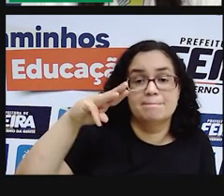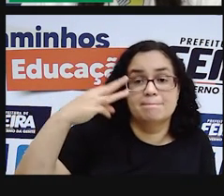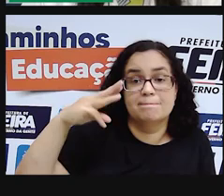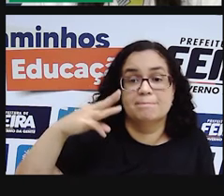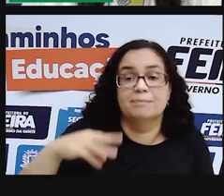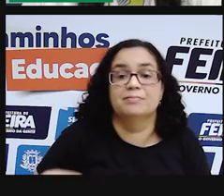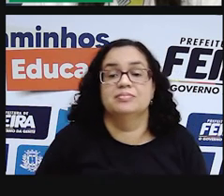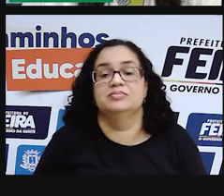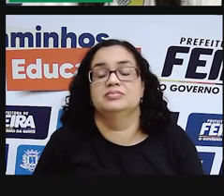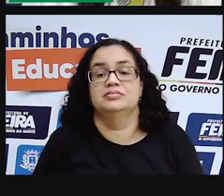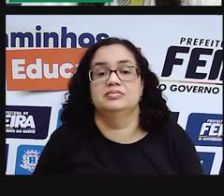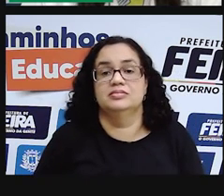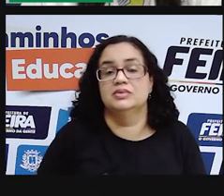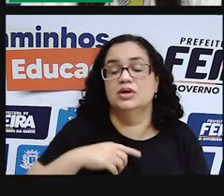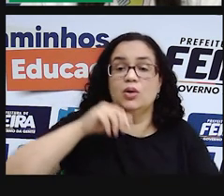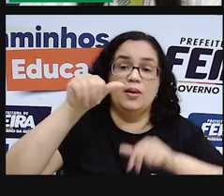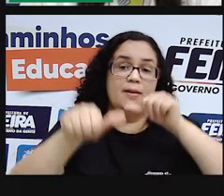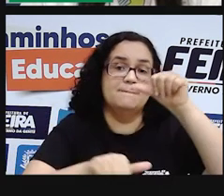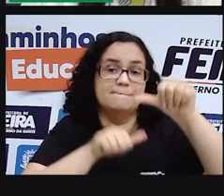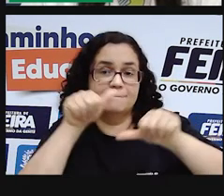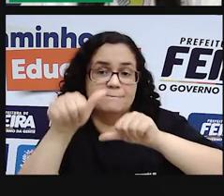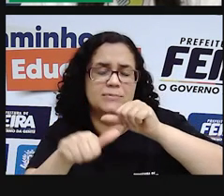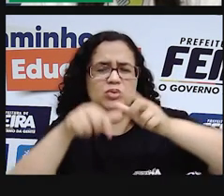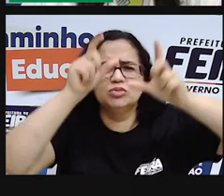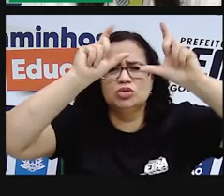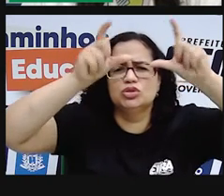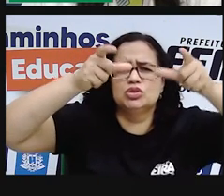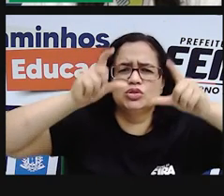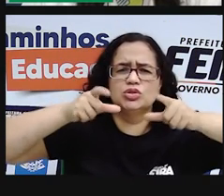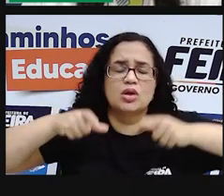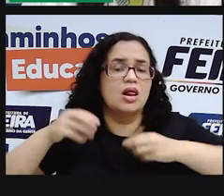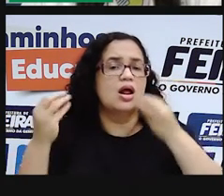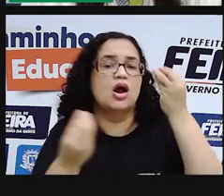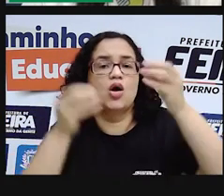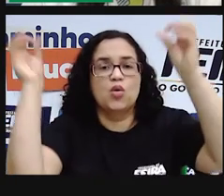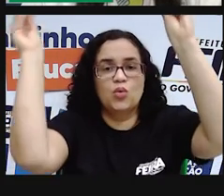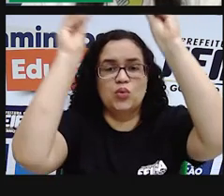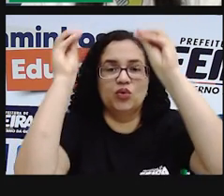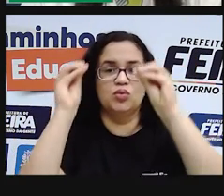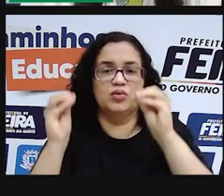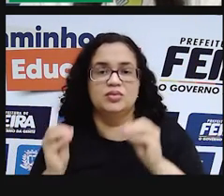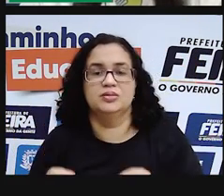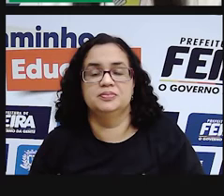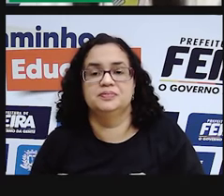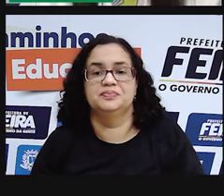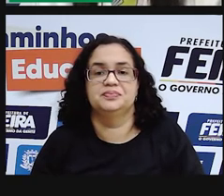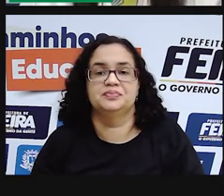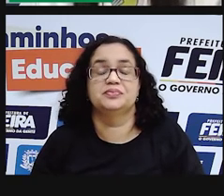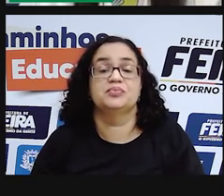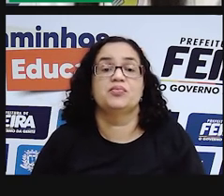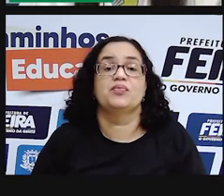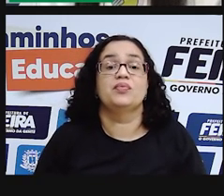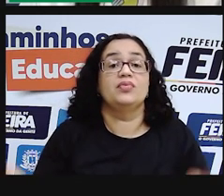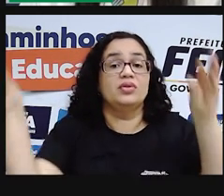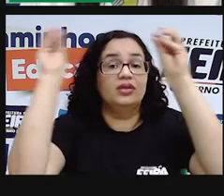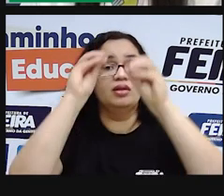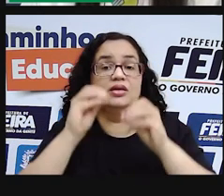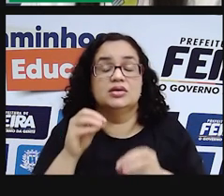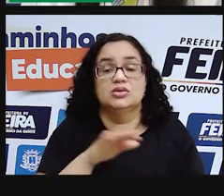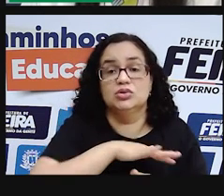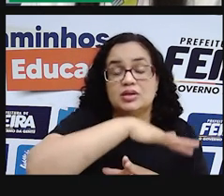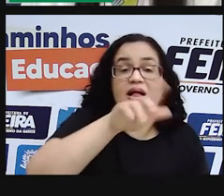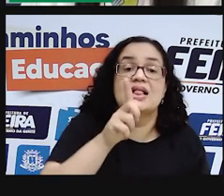Essas lagoas, elas mudam de lugar, mudam de formato, porque elas são formadas nas